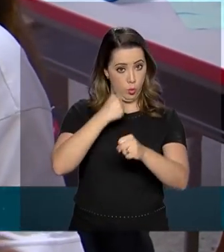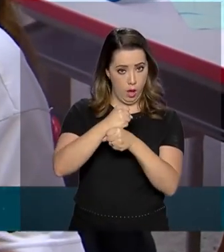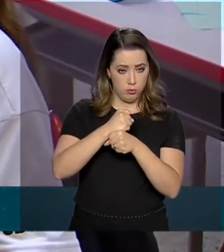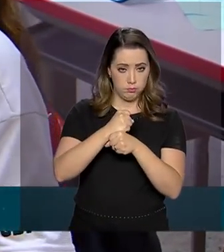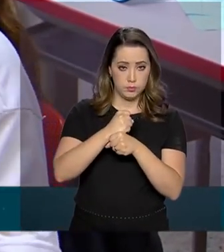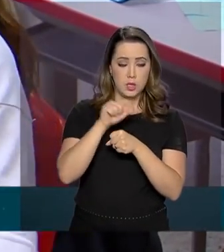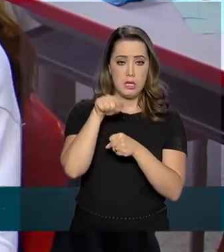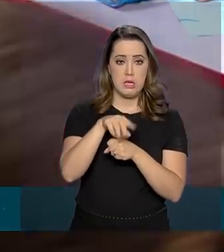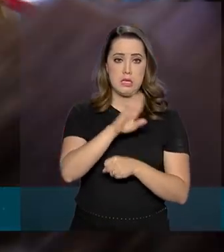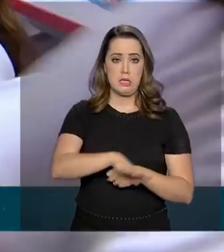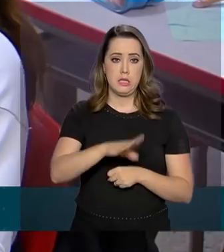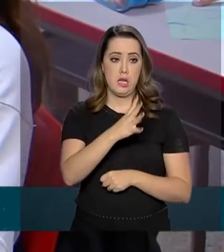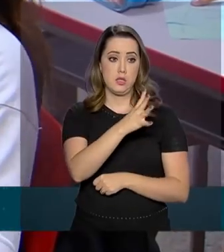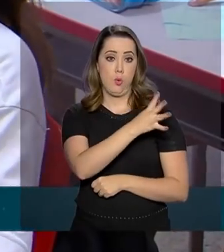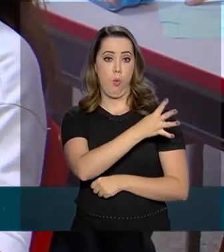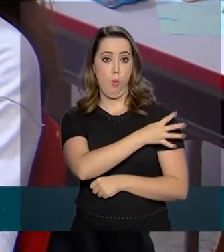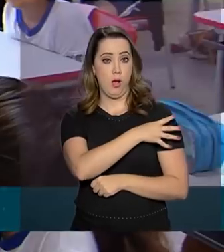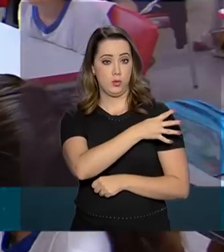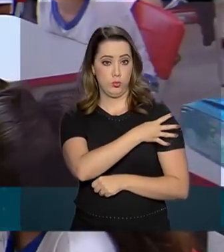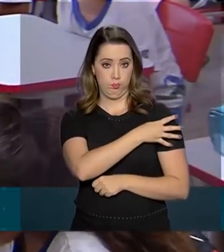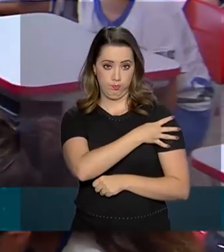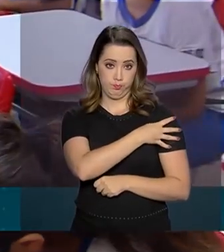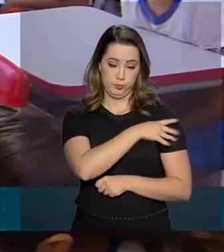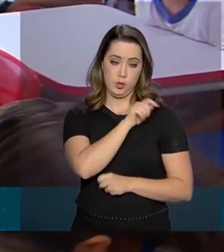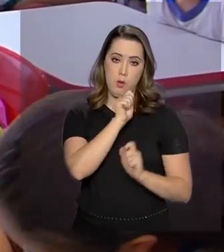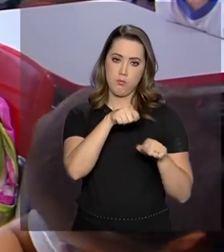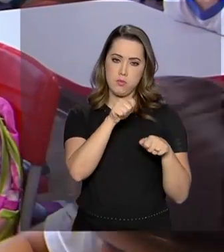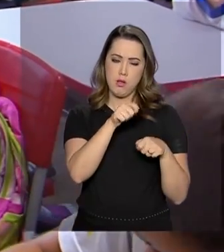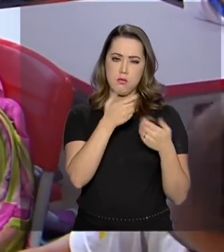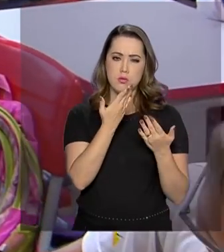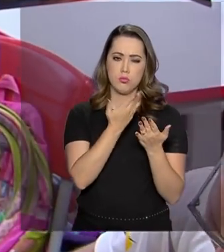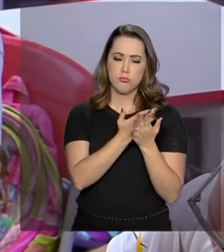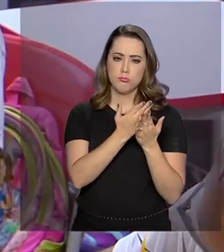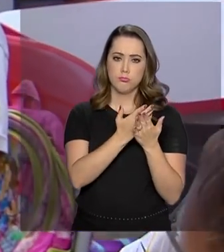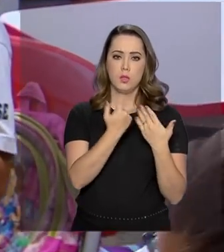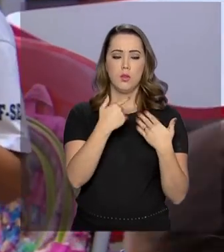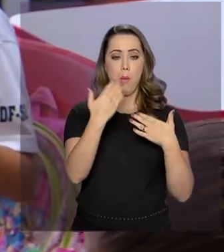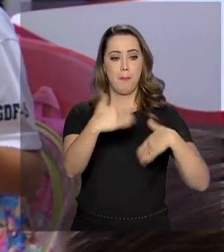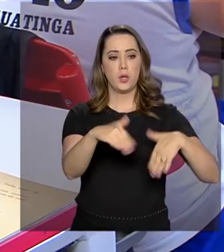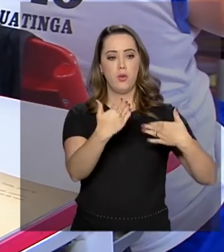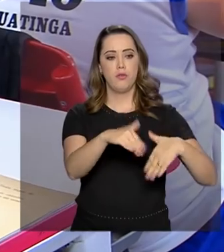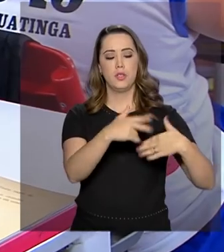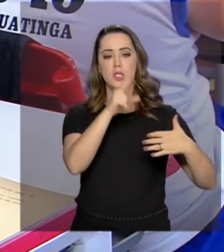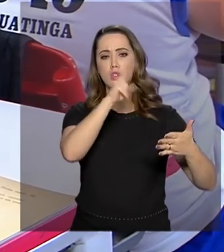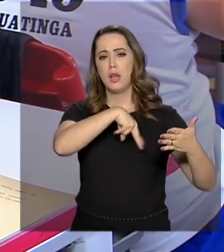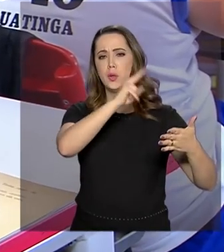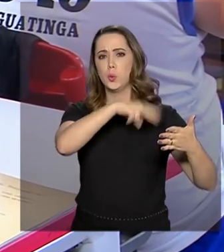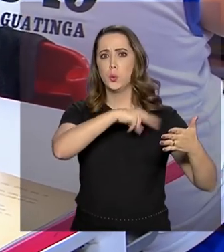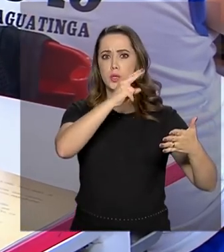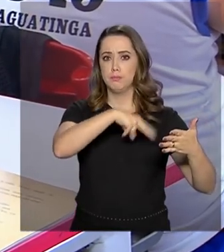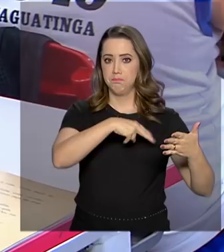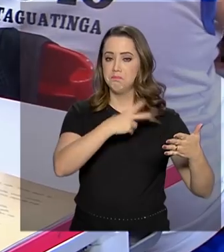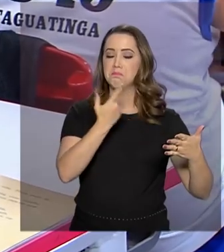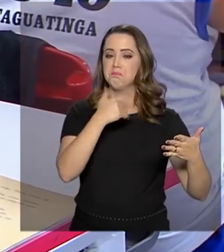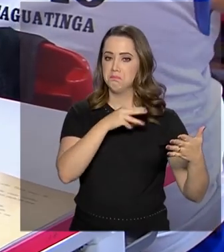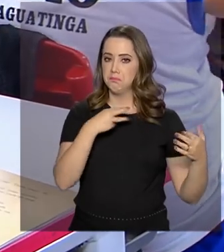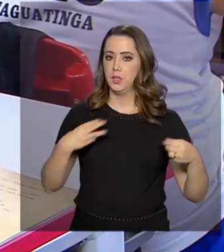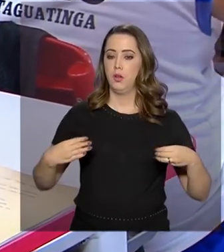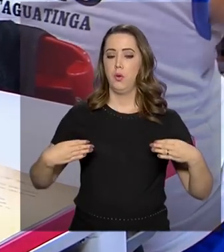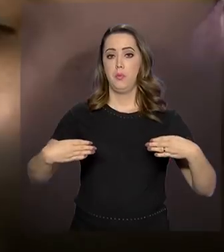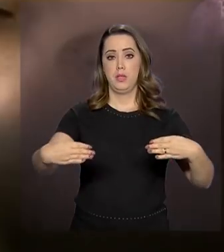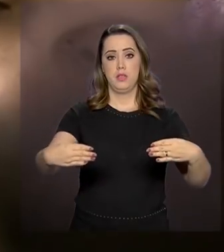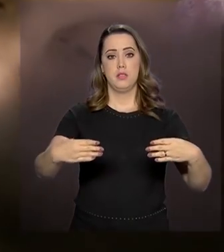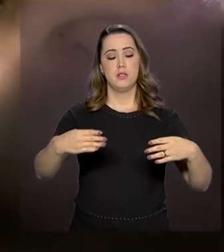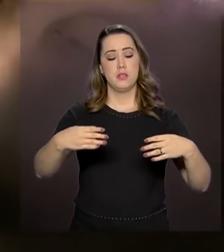crianças do quarto ano do ensino fundamental serão avaliadas em um exame internacional de leitura. O Ministério da Educação aderiu ao